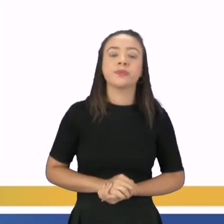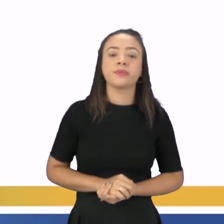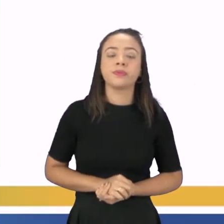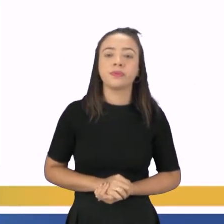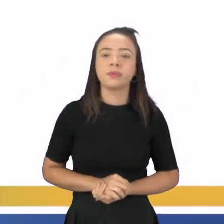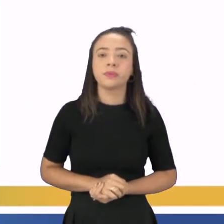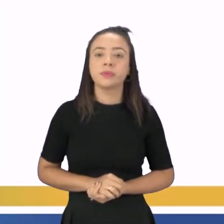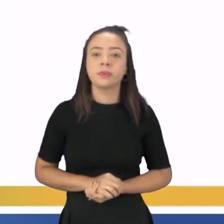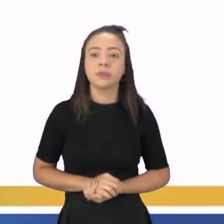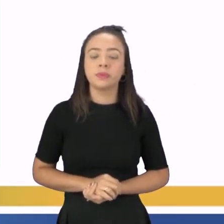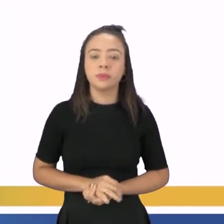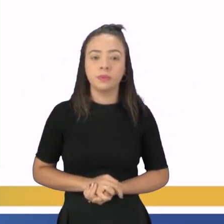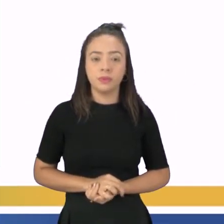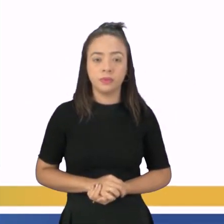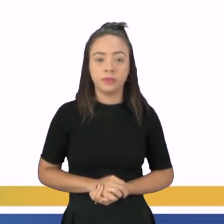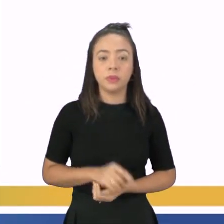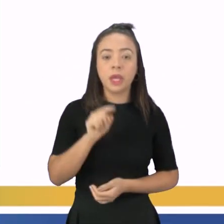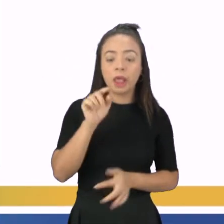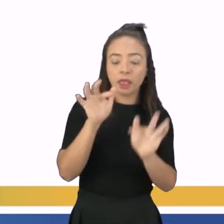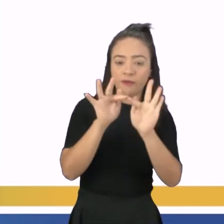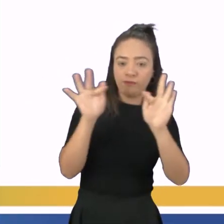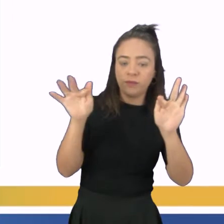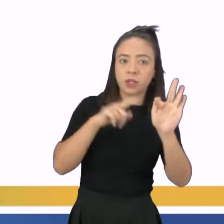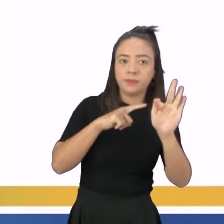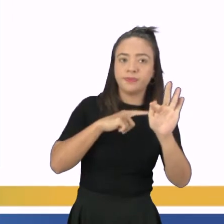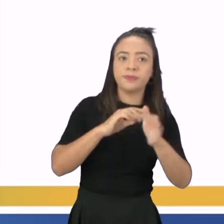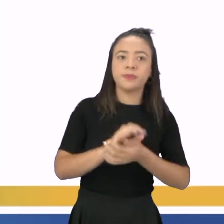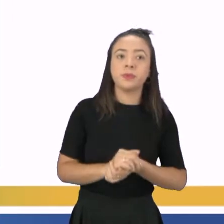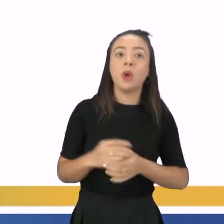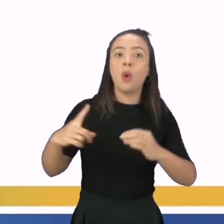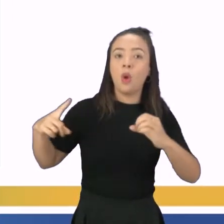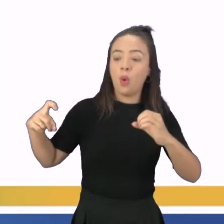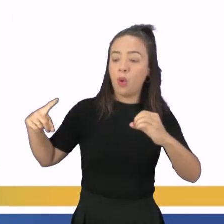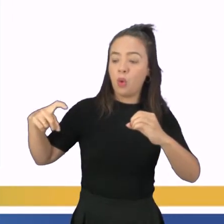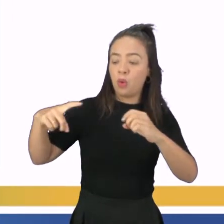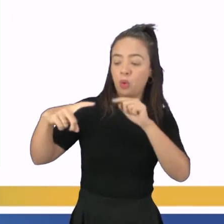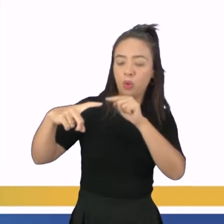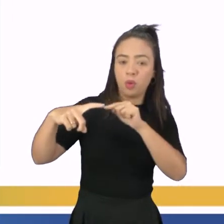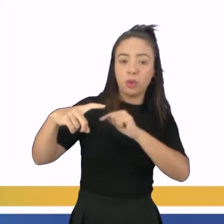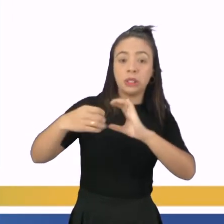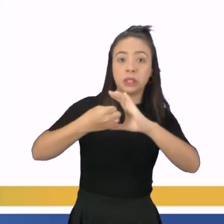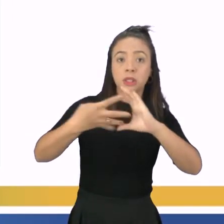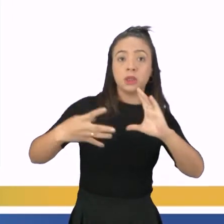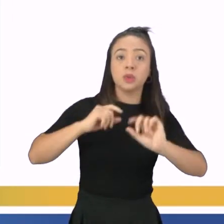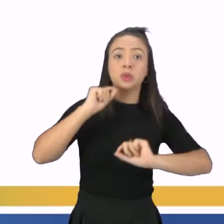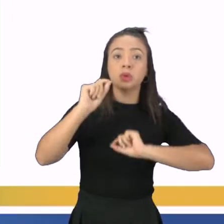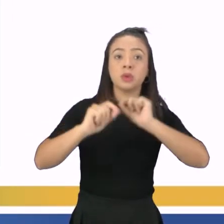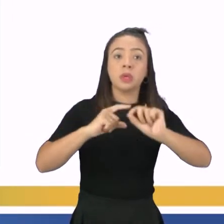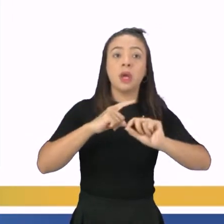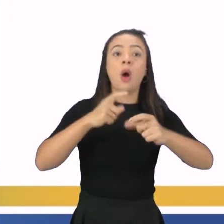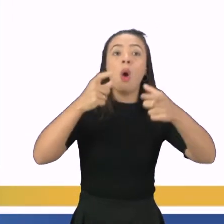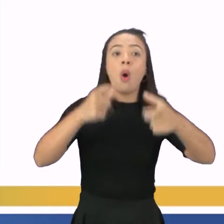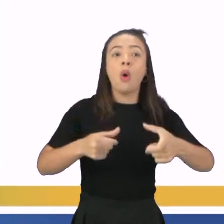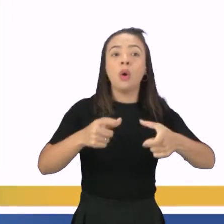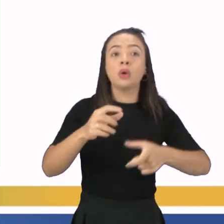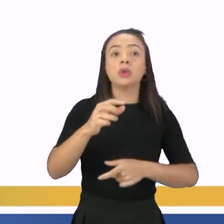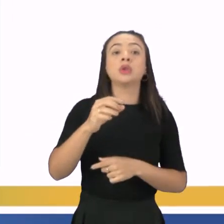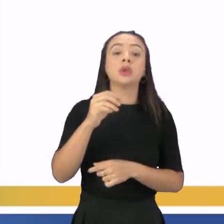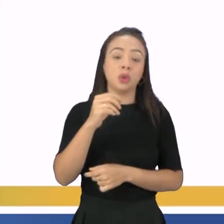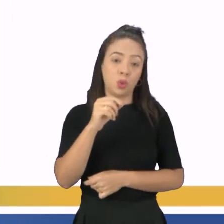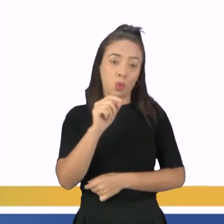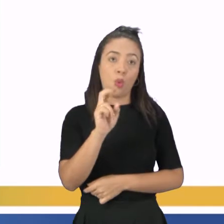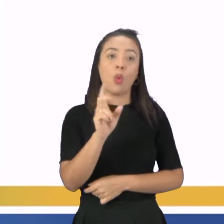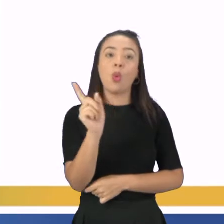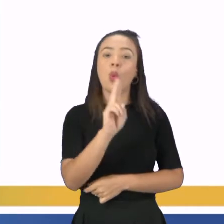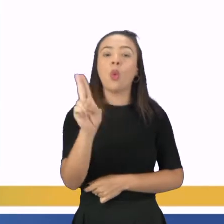Na sentença, tá bom? Os espermatozoides são formados nos túbulos seminíferos, tá?